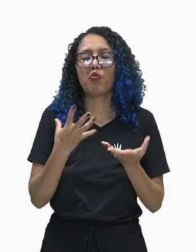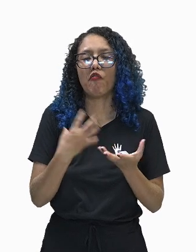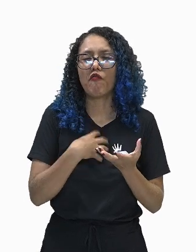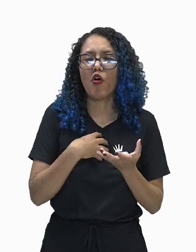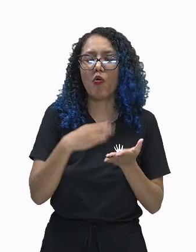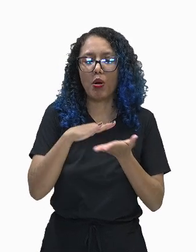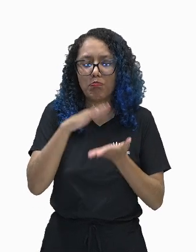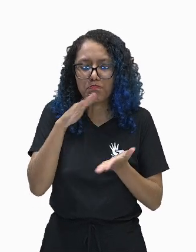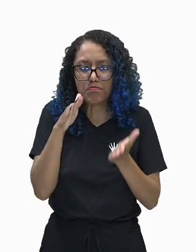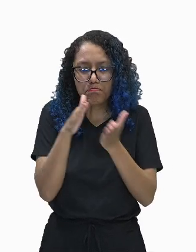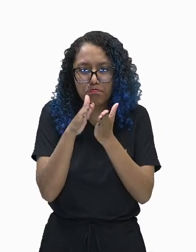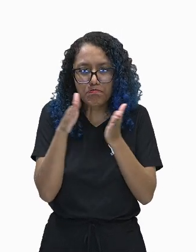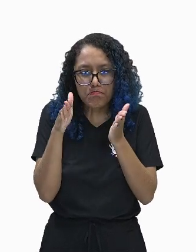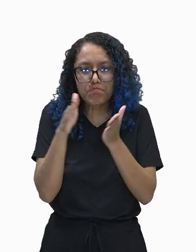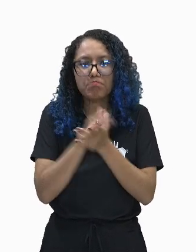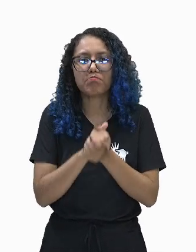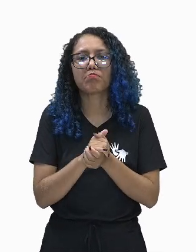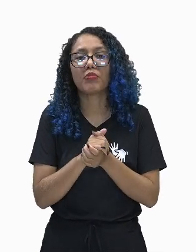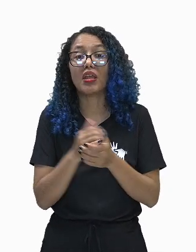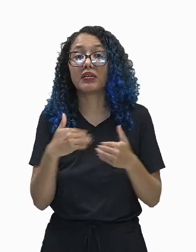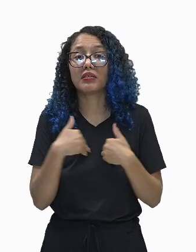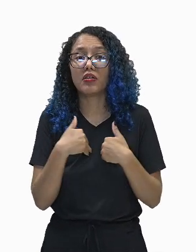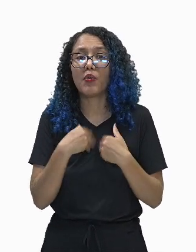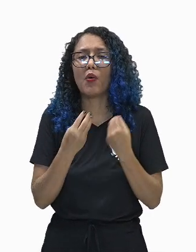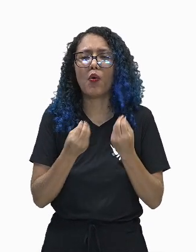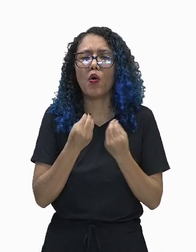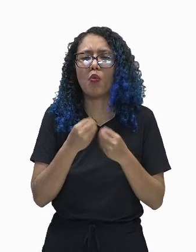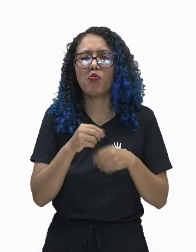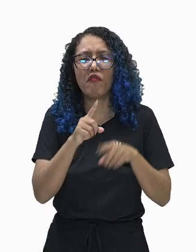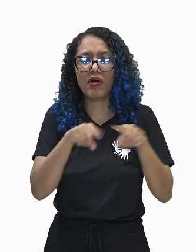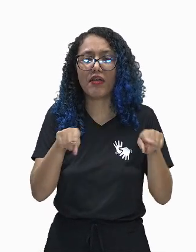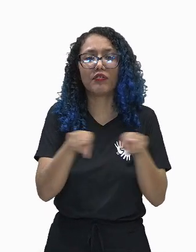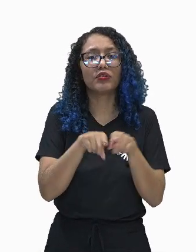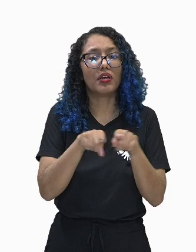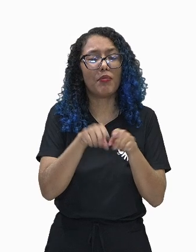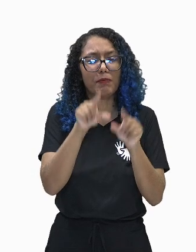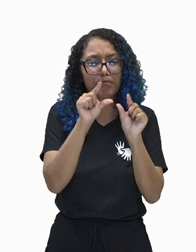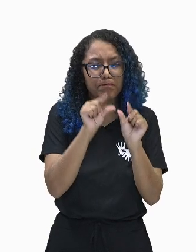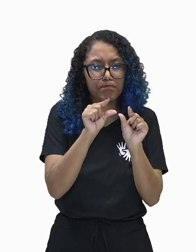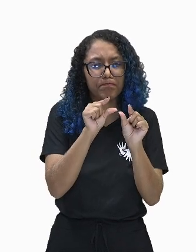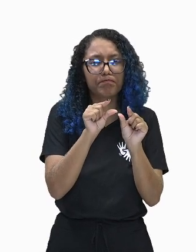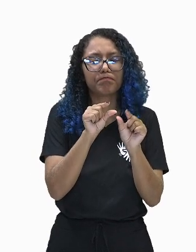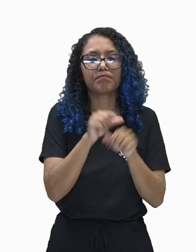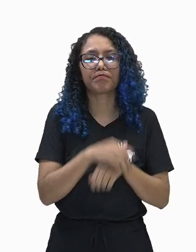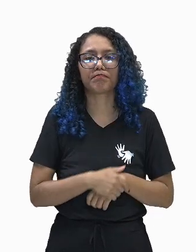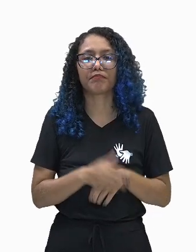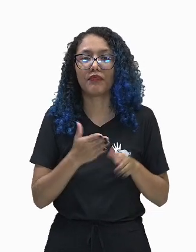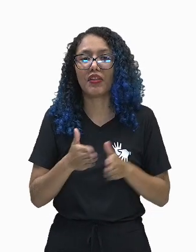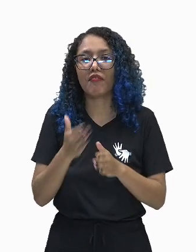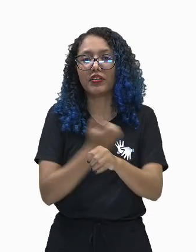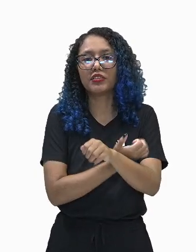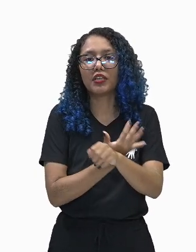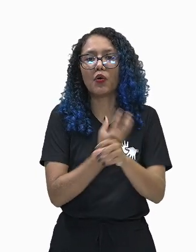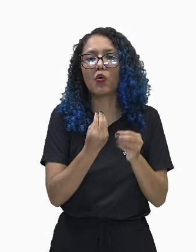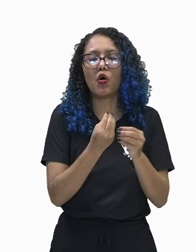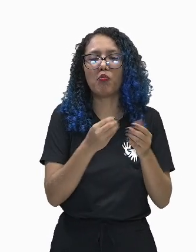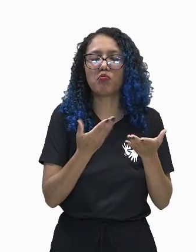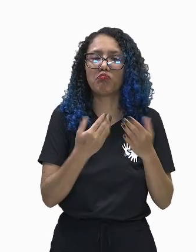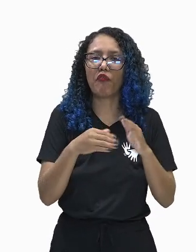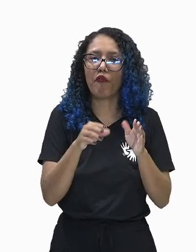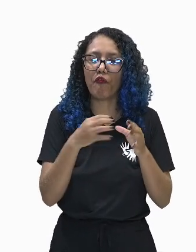e geralmente pequenas nas células animais e células vegetais geralmente têm formas regulares e são maiores.